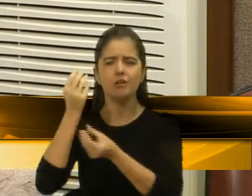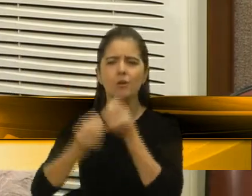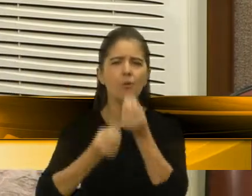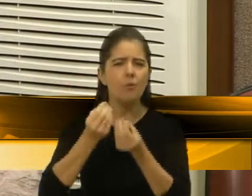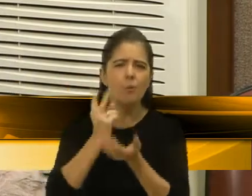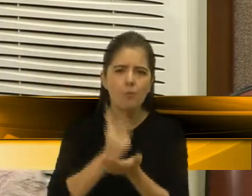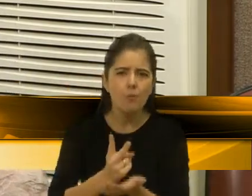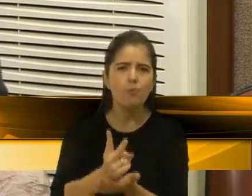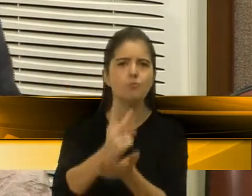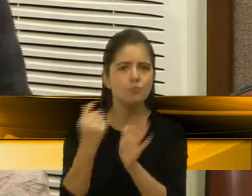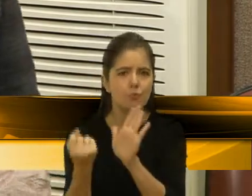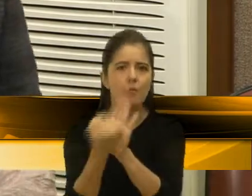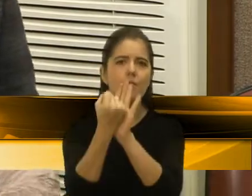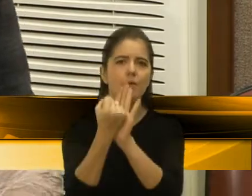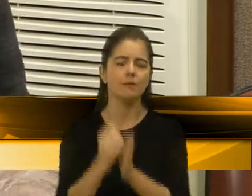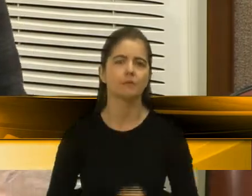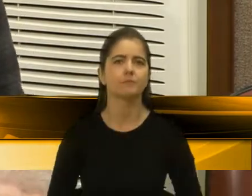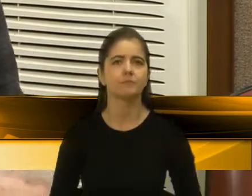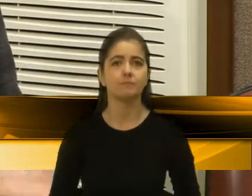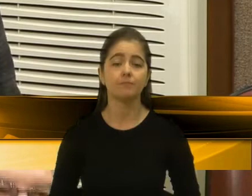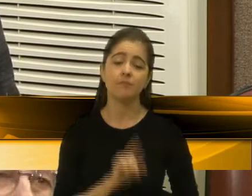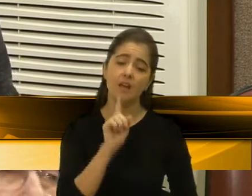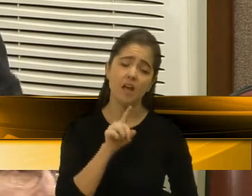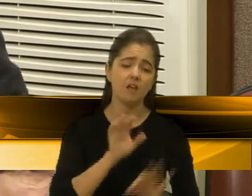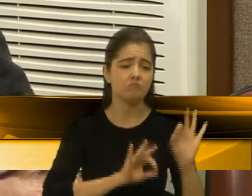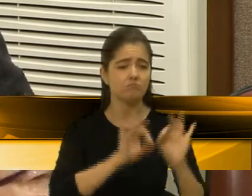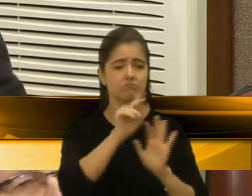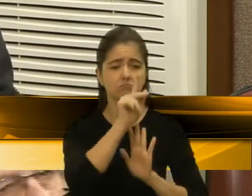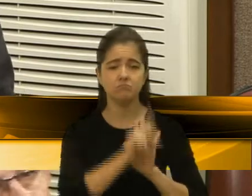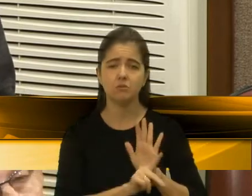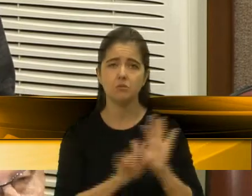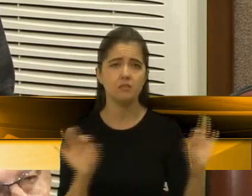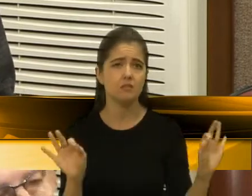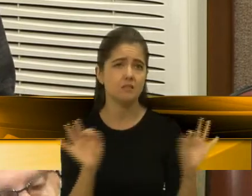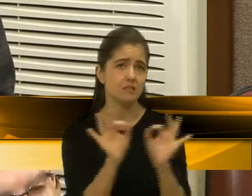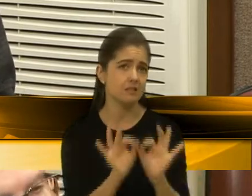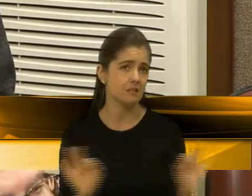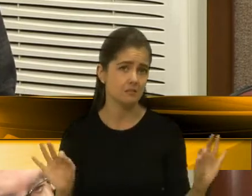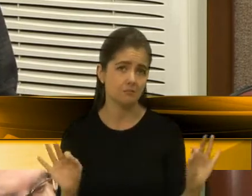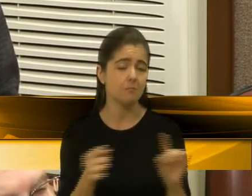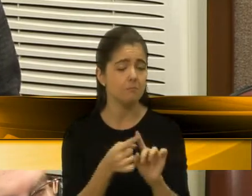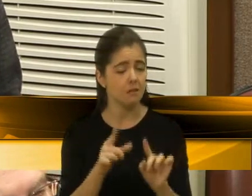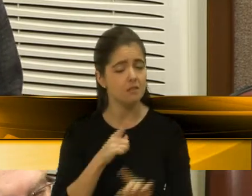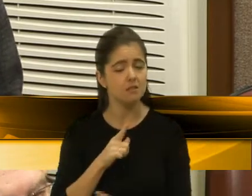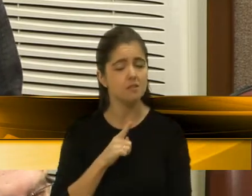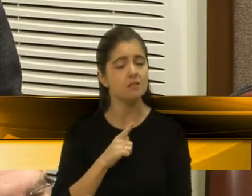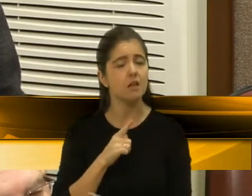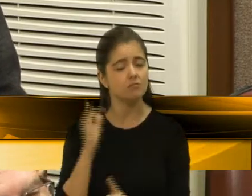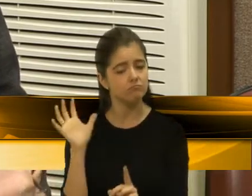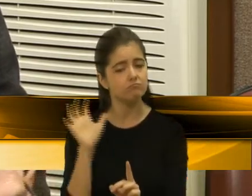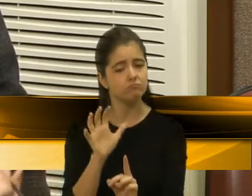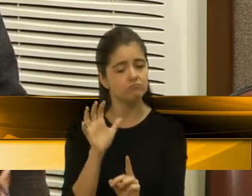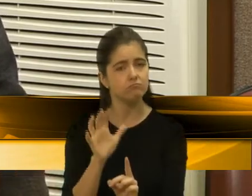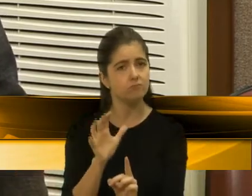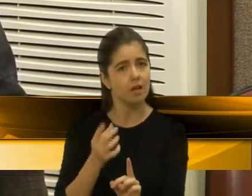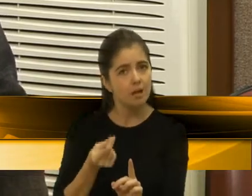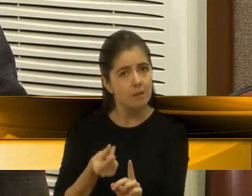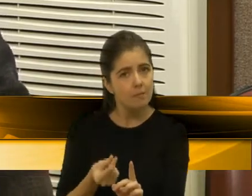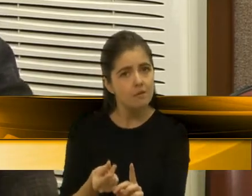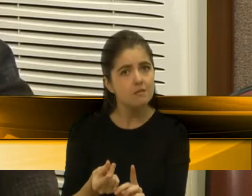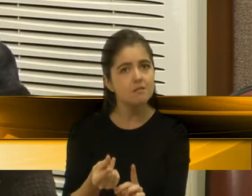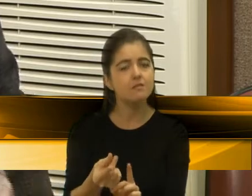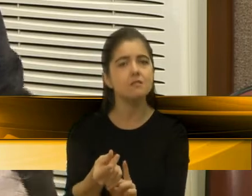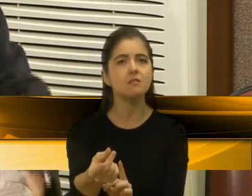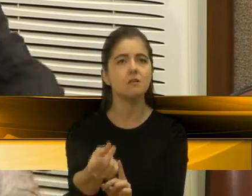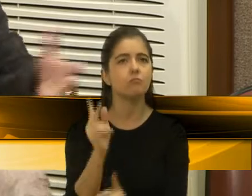Então é um projeto bastante simples, mas que tem um impacto de preservação histórica muito